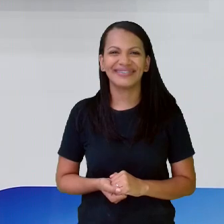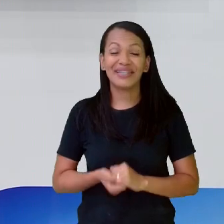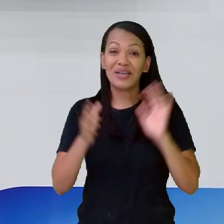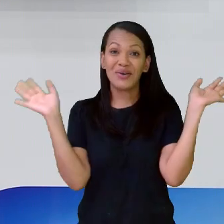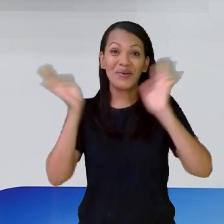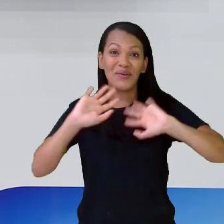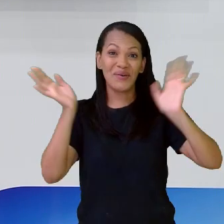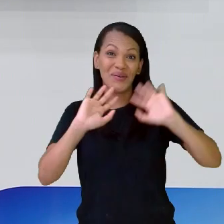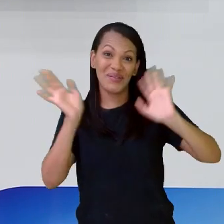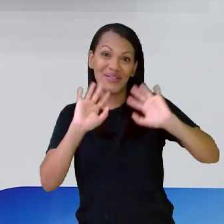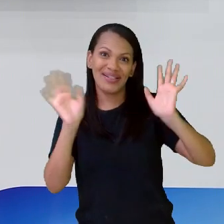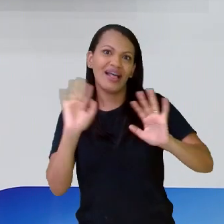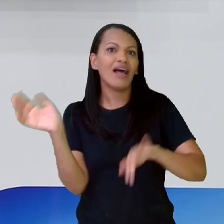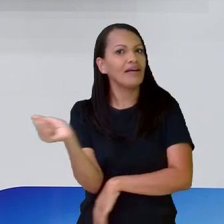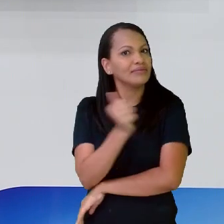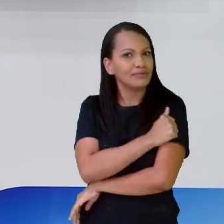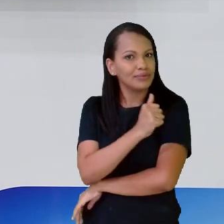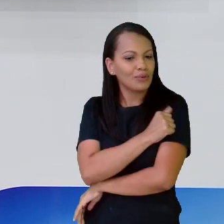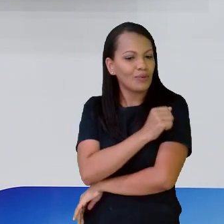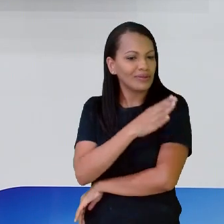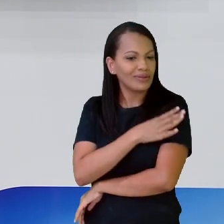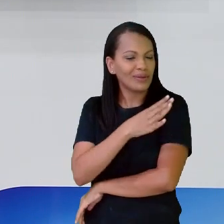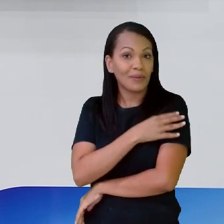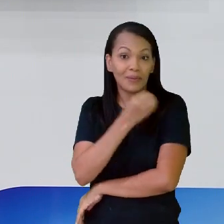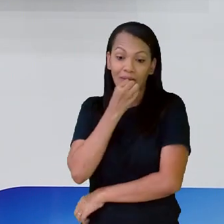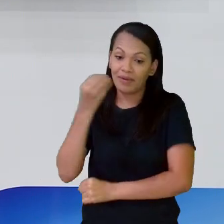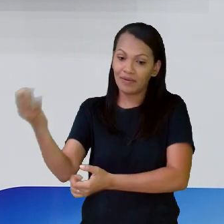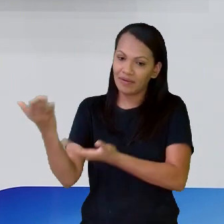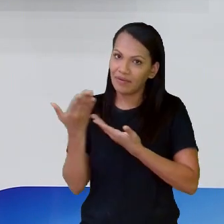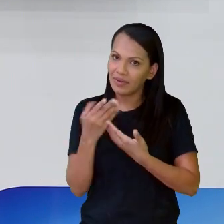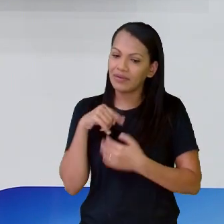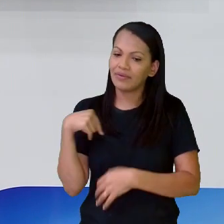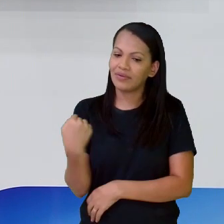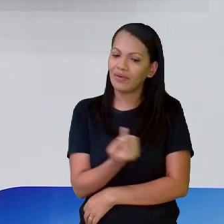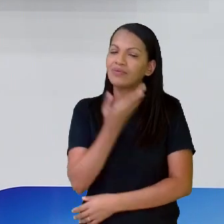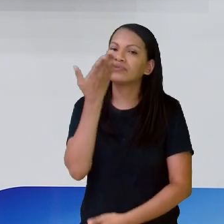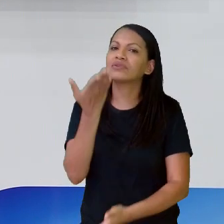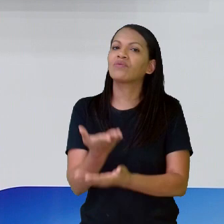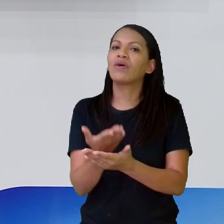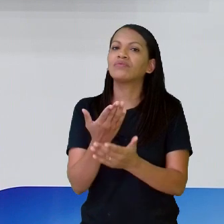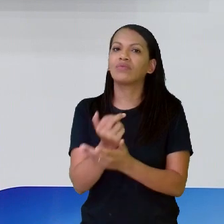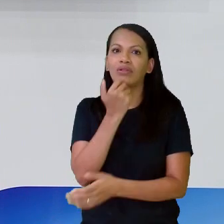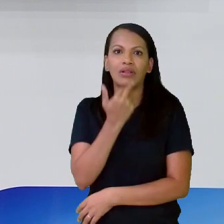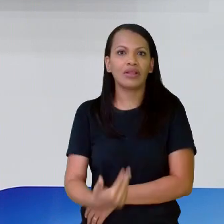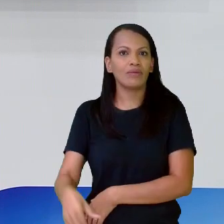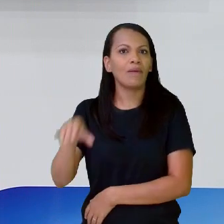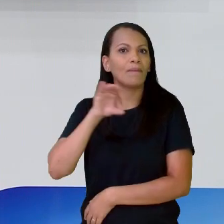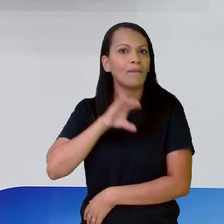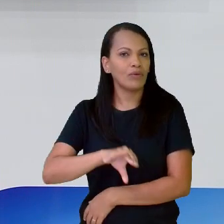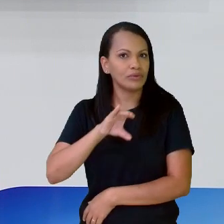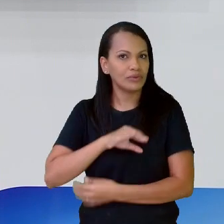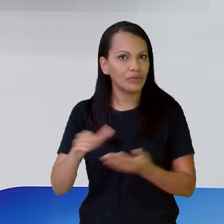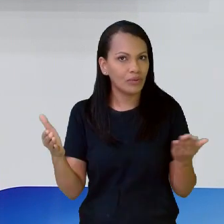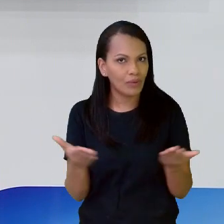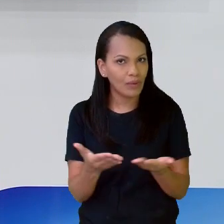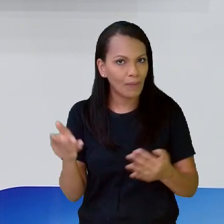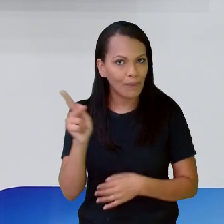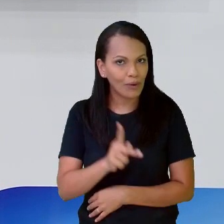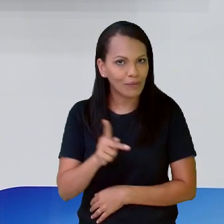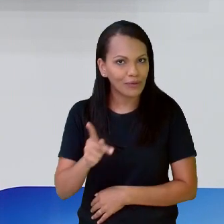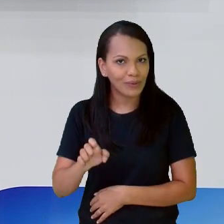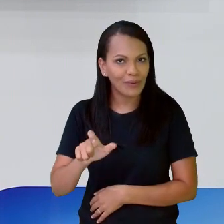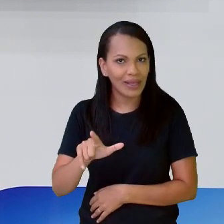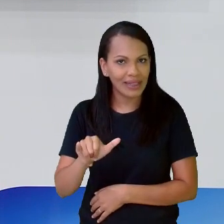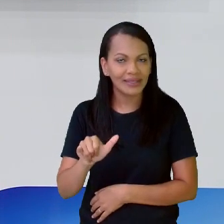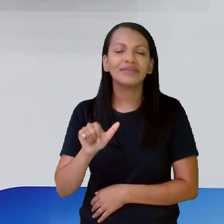Olá, estudantes do quarto ano, bem-vindos para a nossa aula de língua portuguesa de hoje. sou a professora